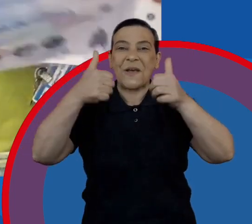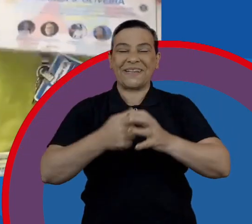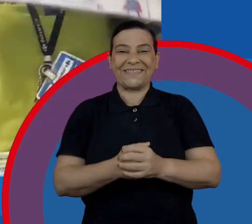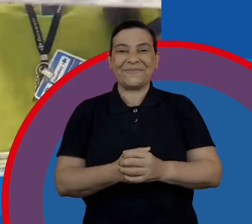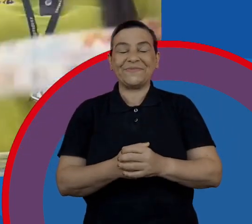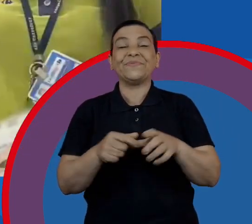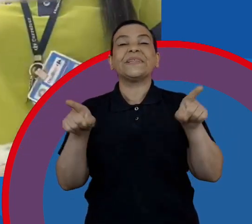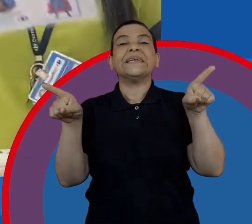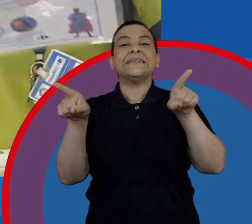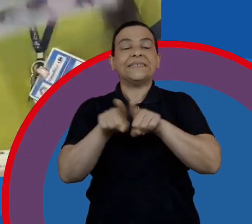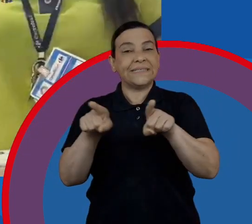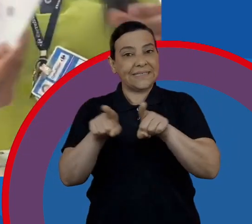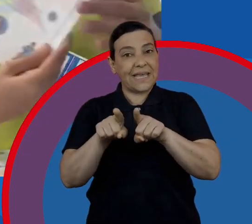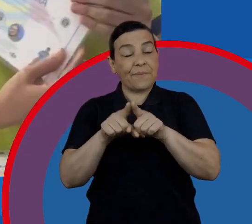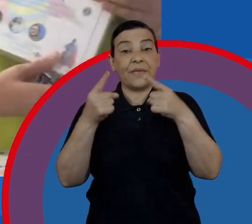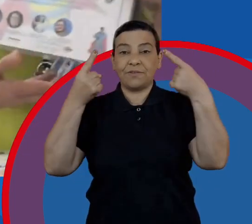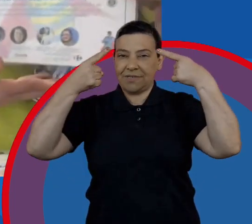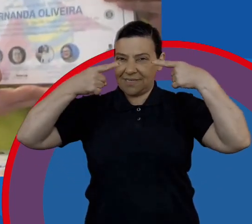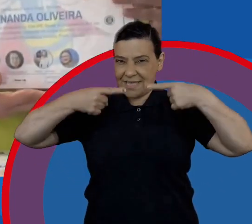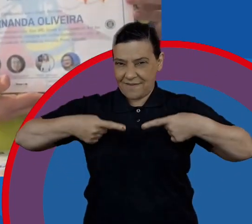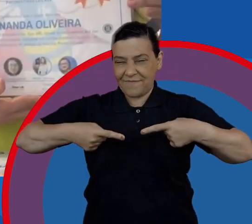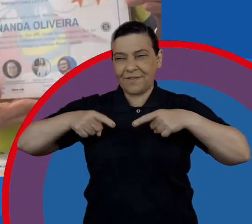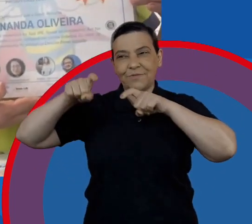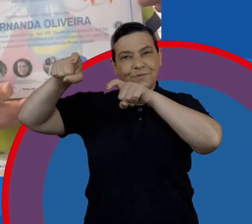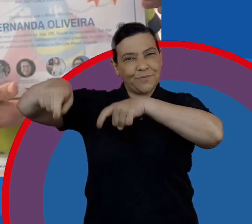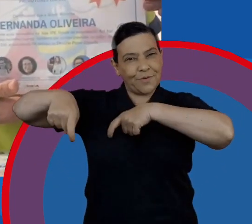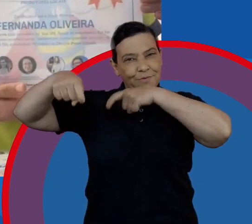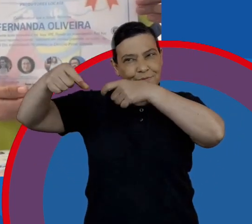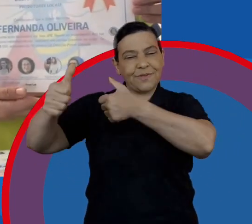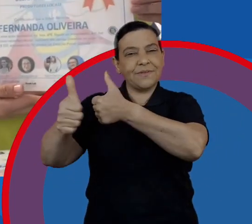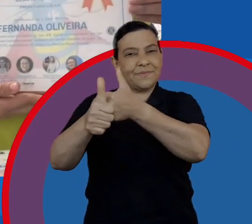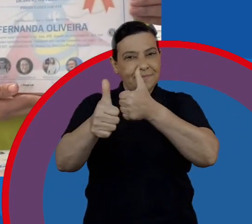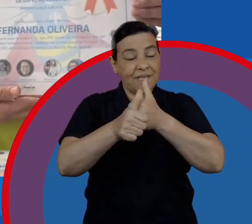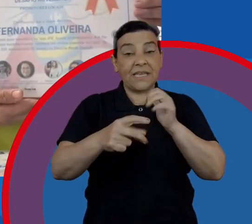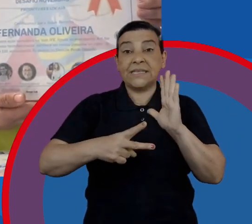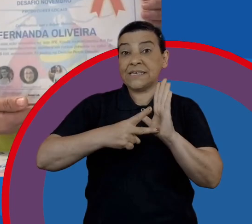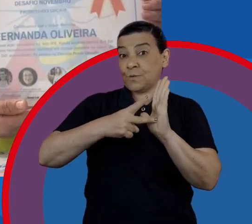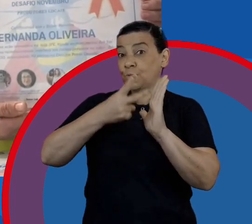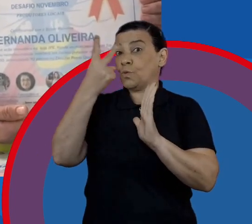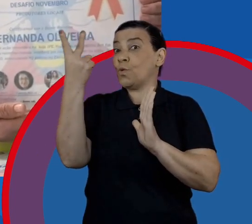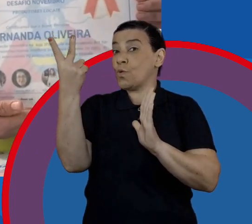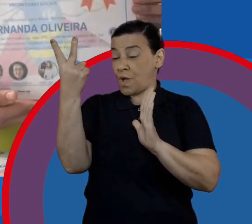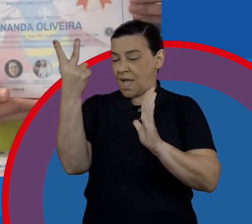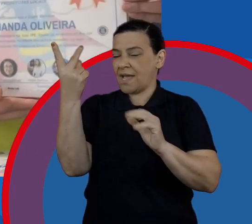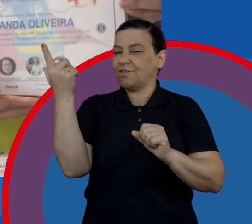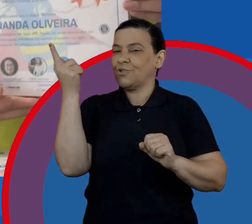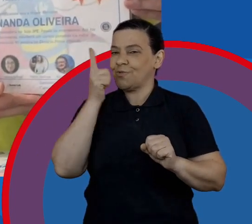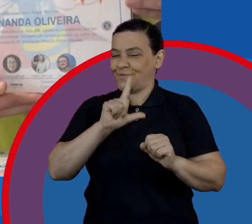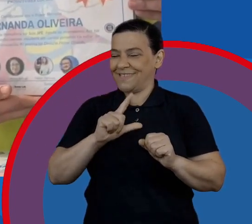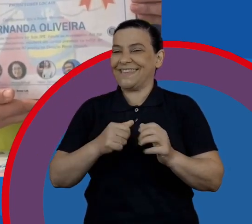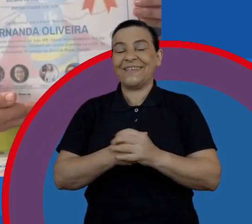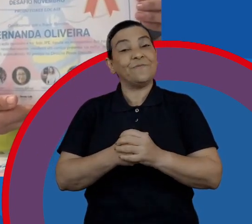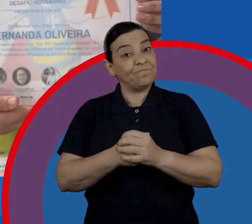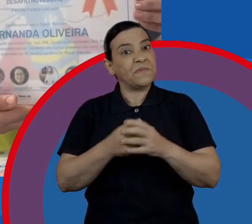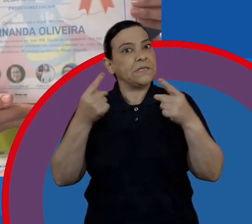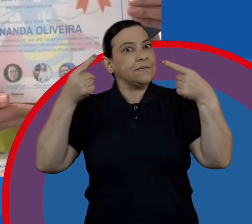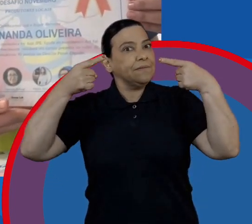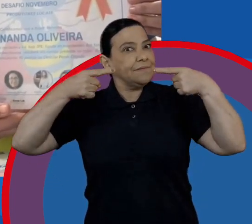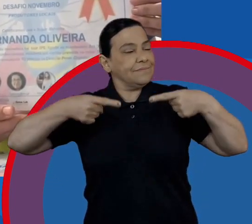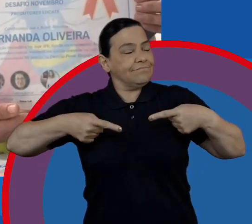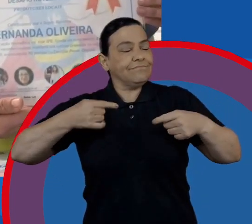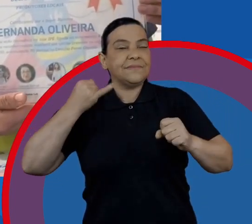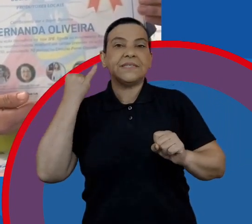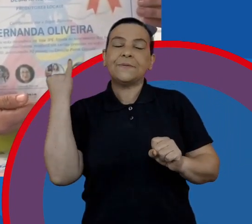Tivemos esse desafio dos produtores locais. Ficamos em segundo lugar nesse desafio. Esse desafio foi de grande